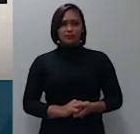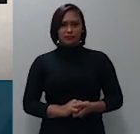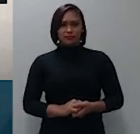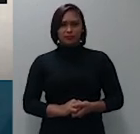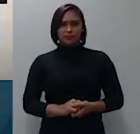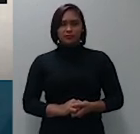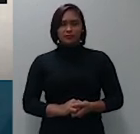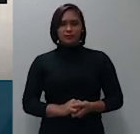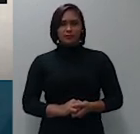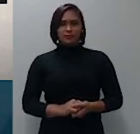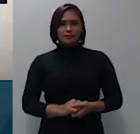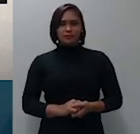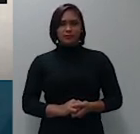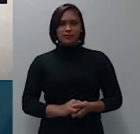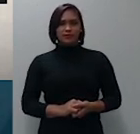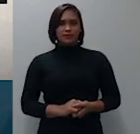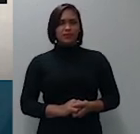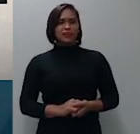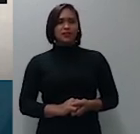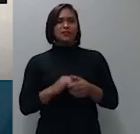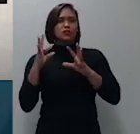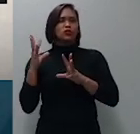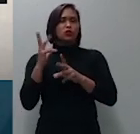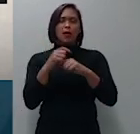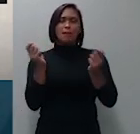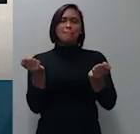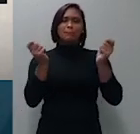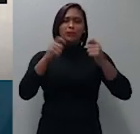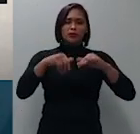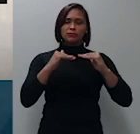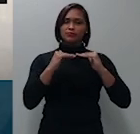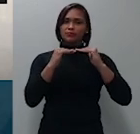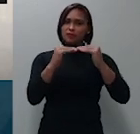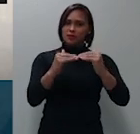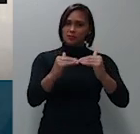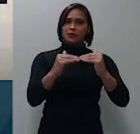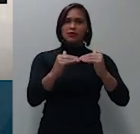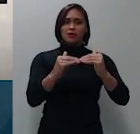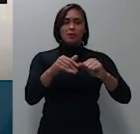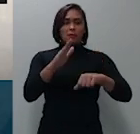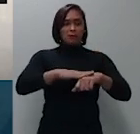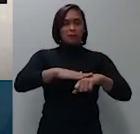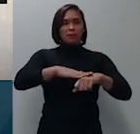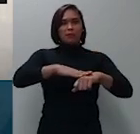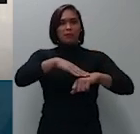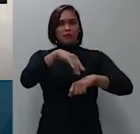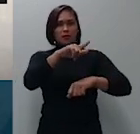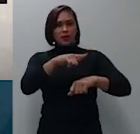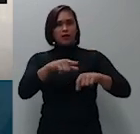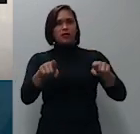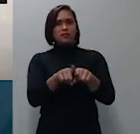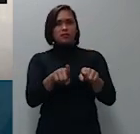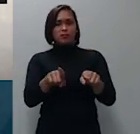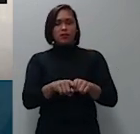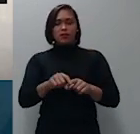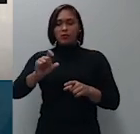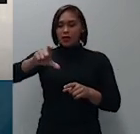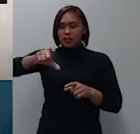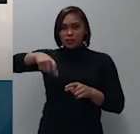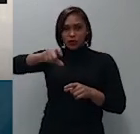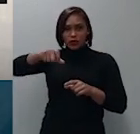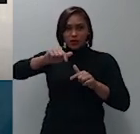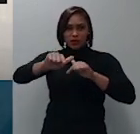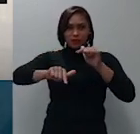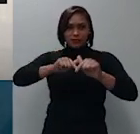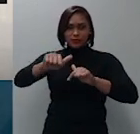absolutamente possível estabelecimento de patamares máximos para que os créditos trabalhistas ou a ele